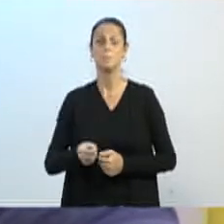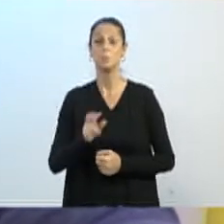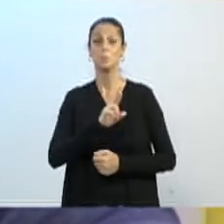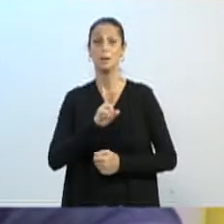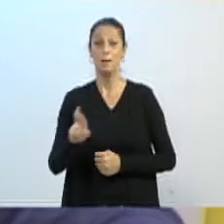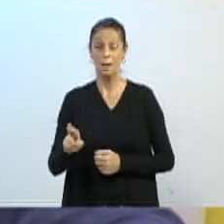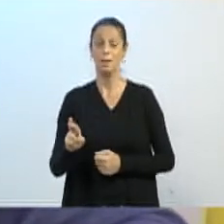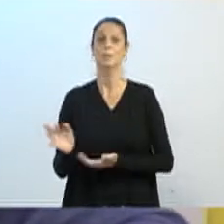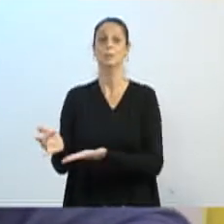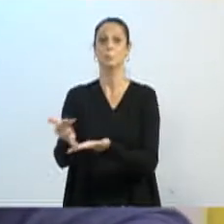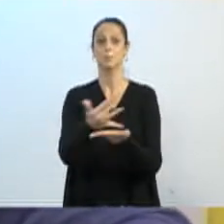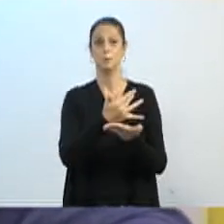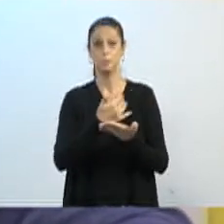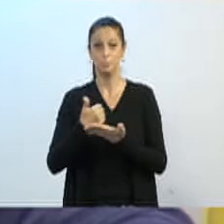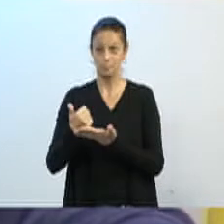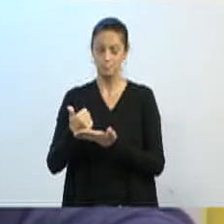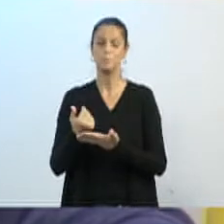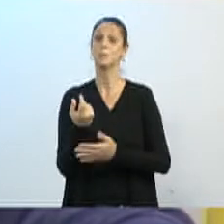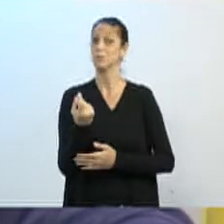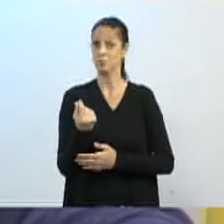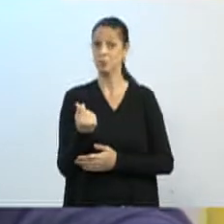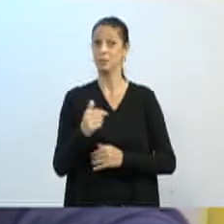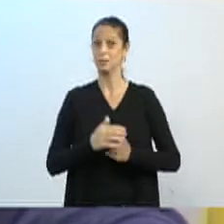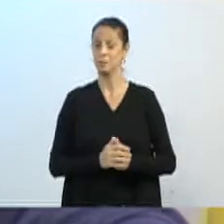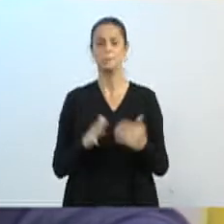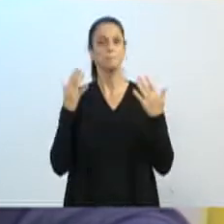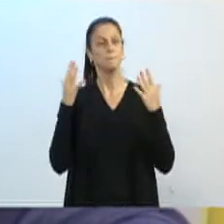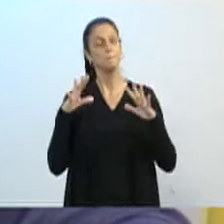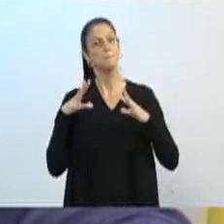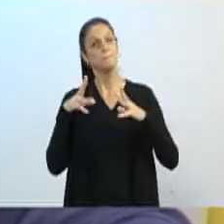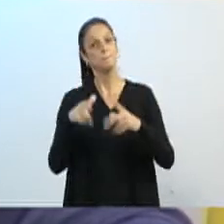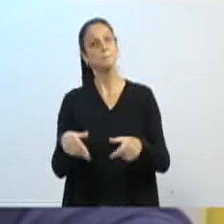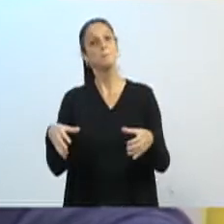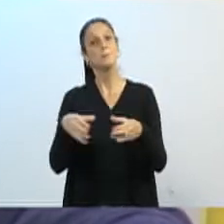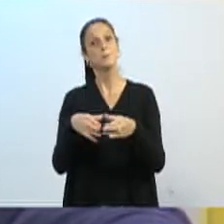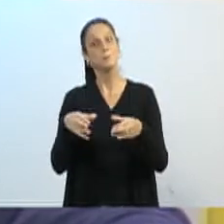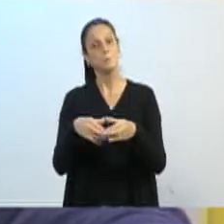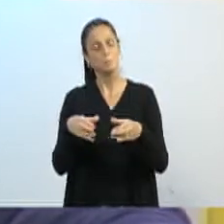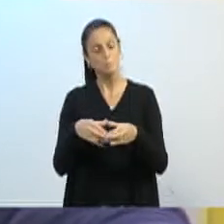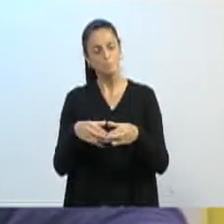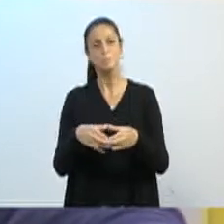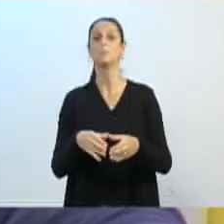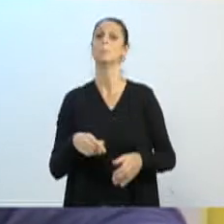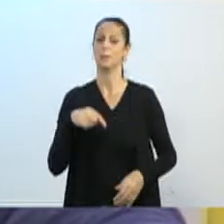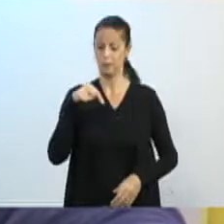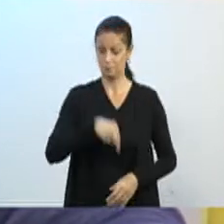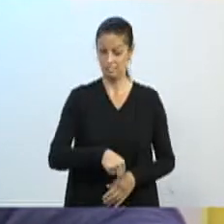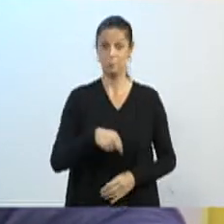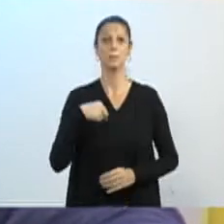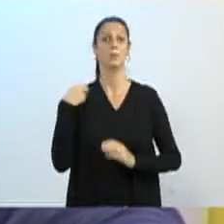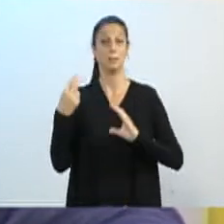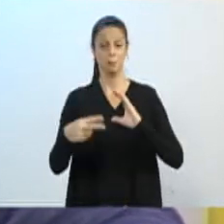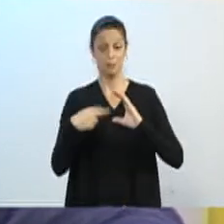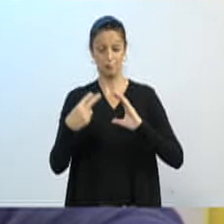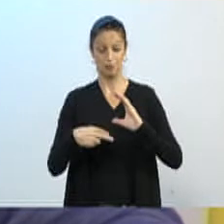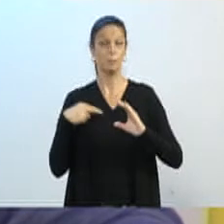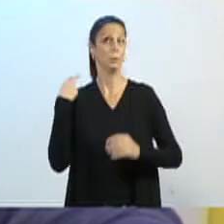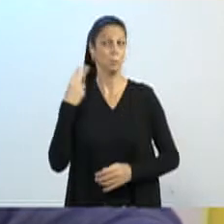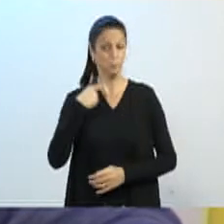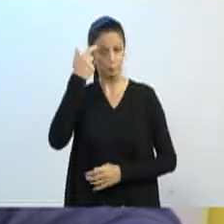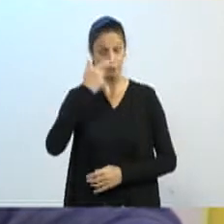comissão, parabéns a todos os envolvidos, e com certeza nós estaremos aqui ainda para poder fazer essa